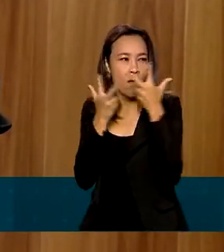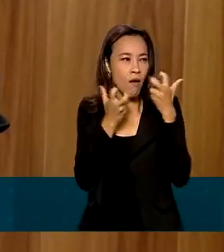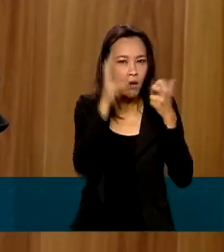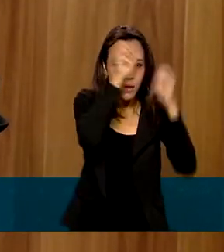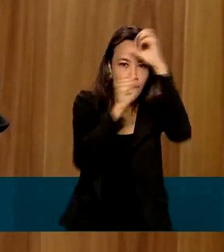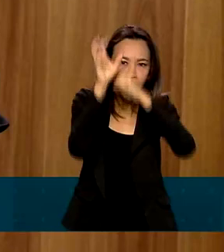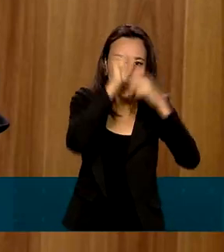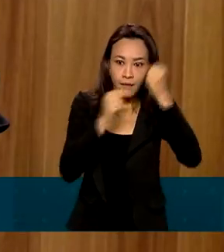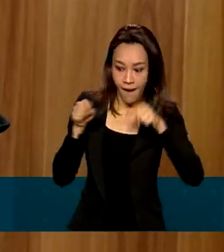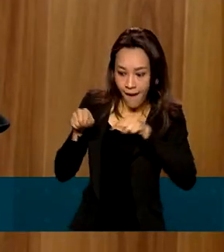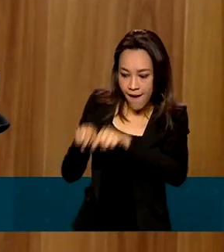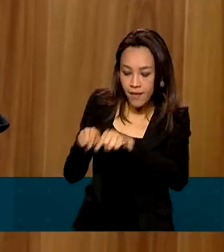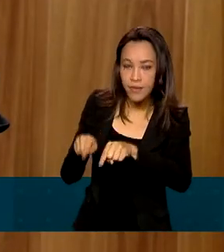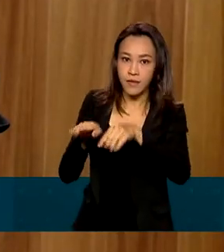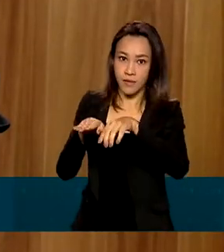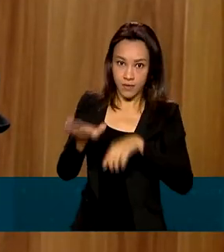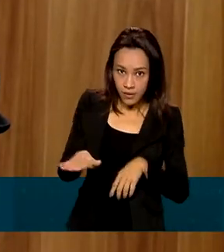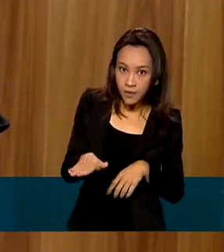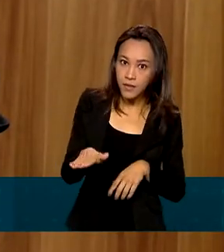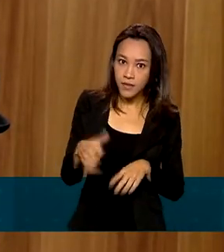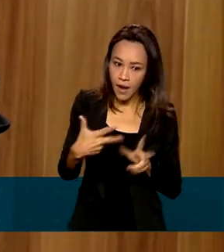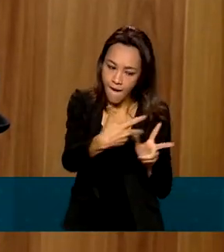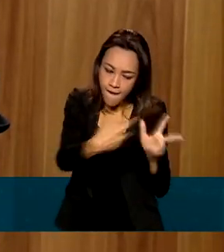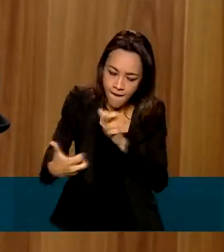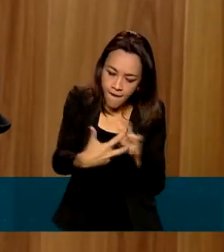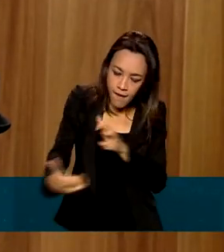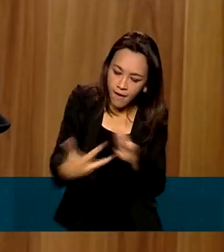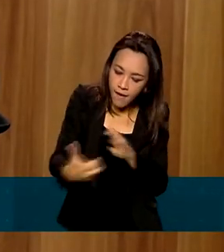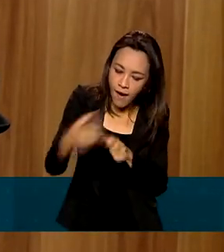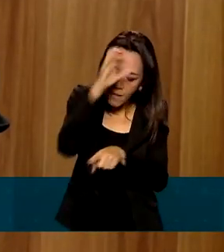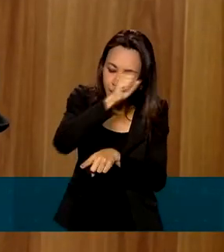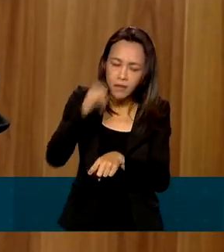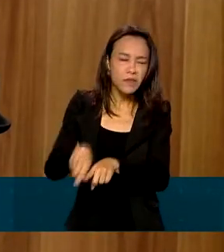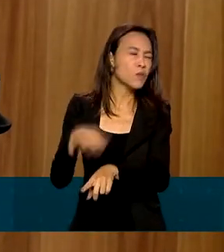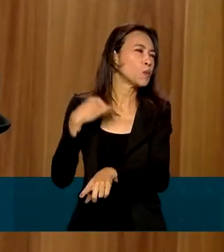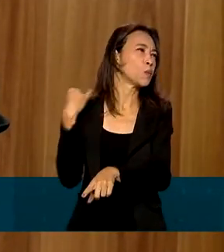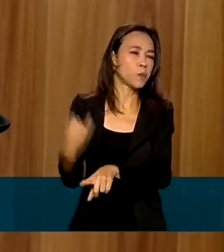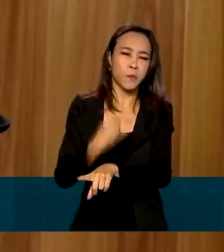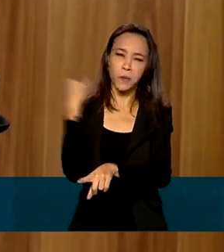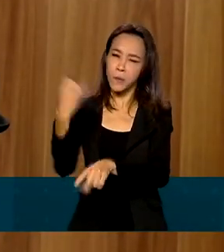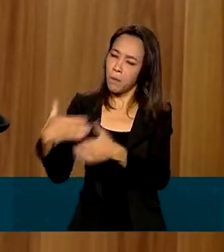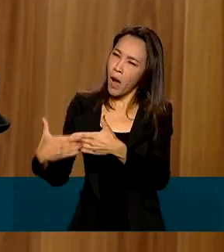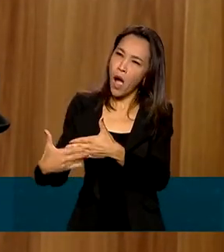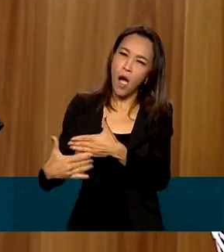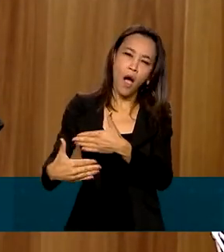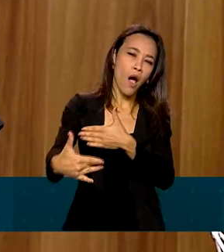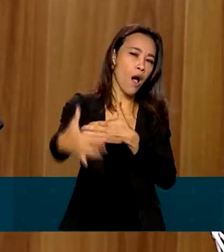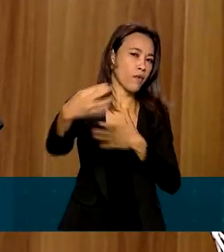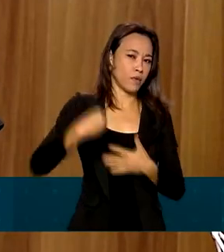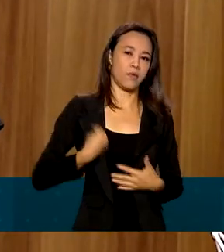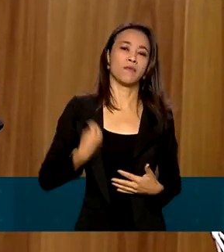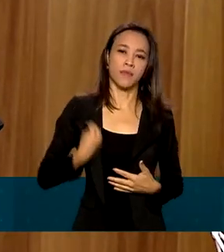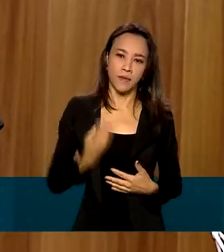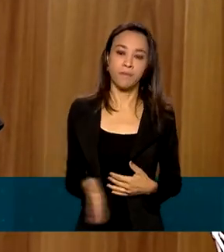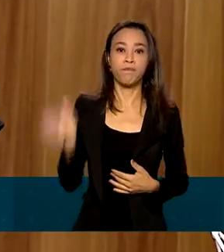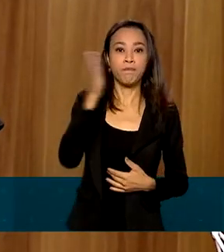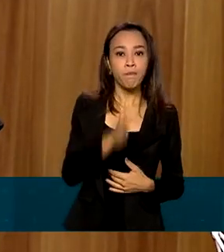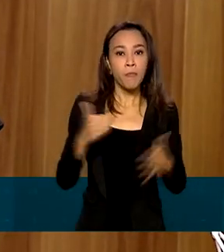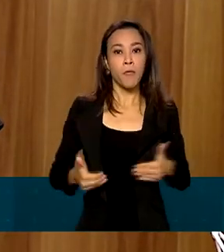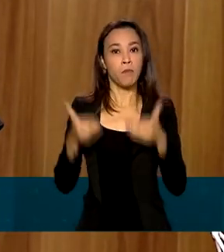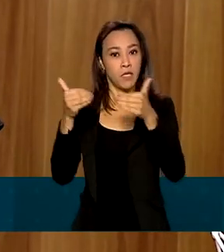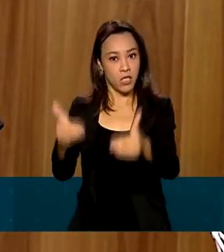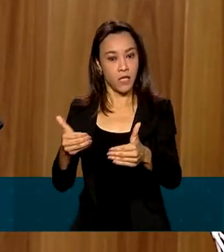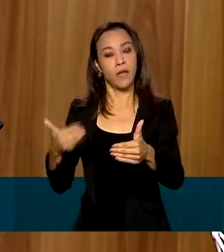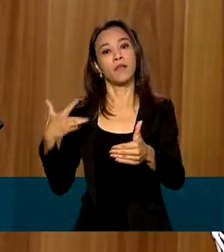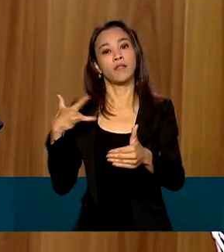relações que essa criança vai estabelecer nessa fase, elas são primordiais para o restante da sua vida. O Ministério da Educação, o Ministério